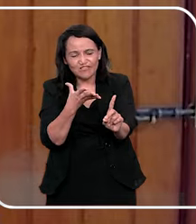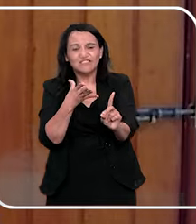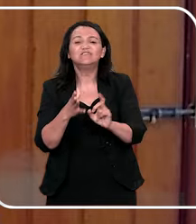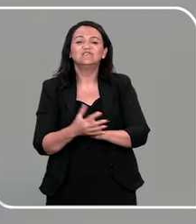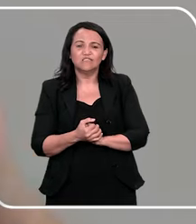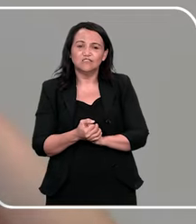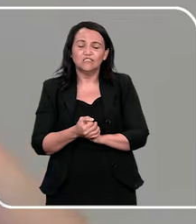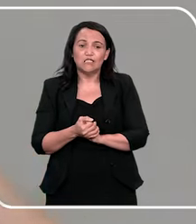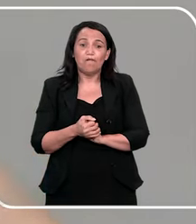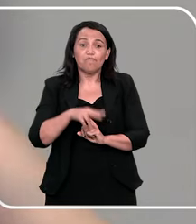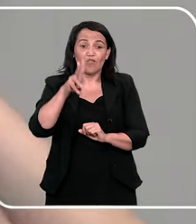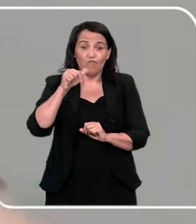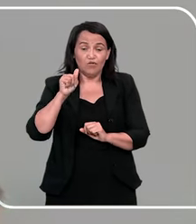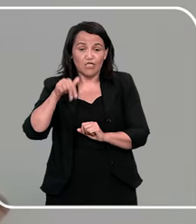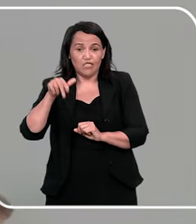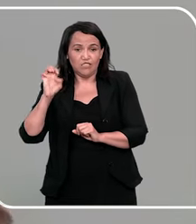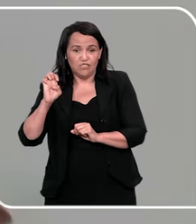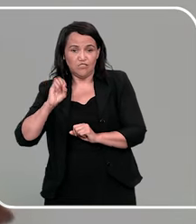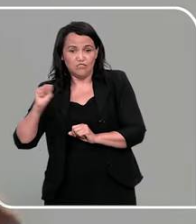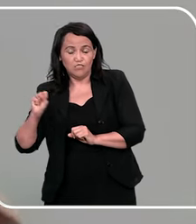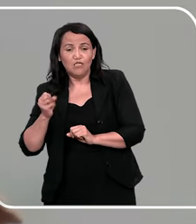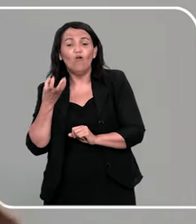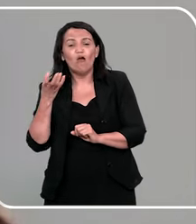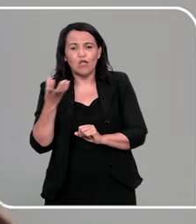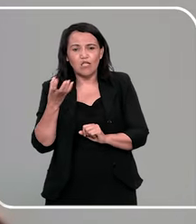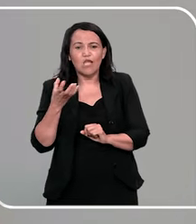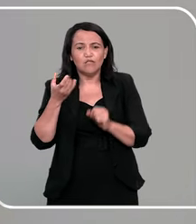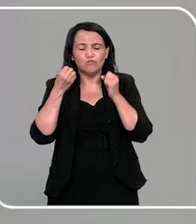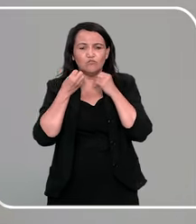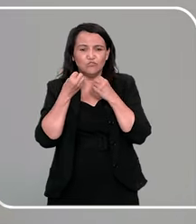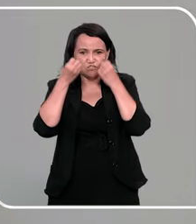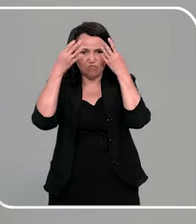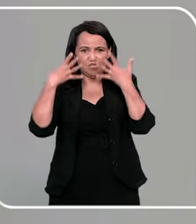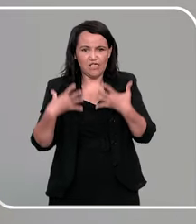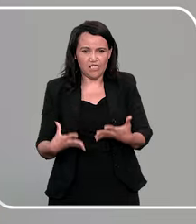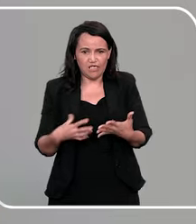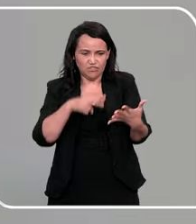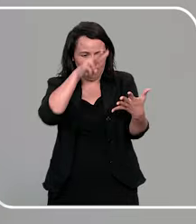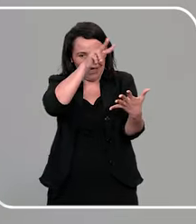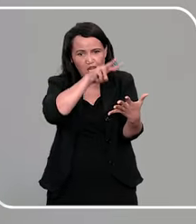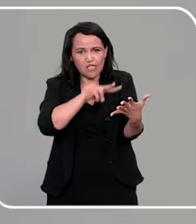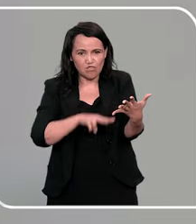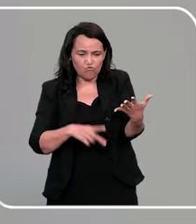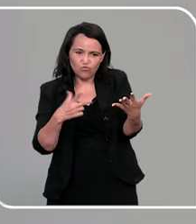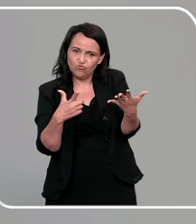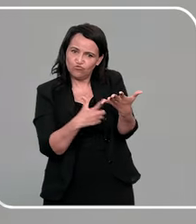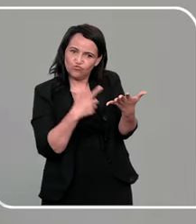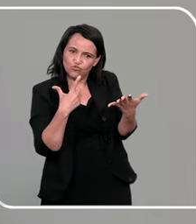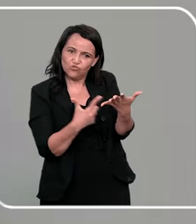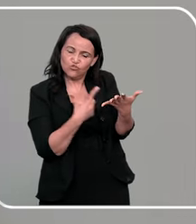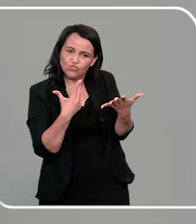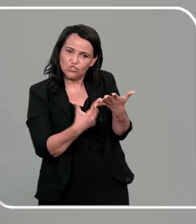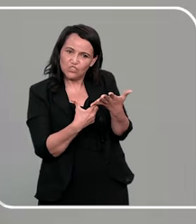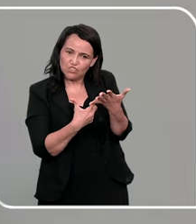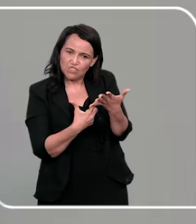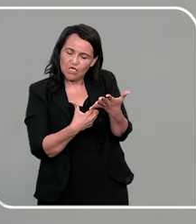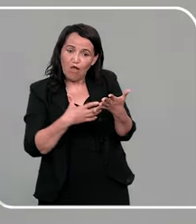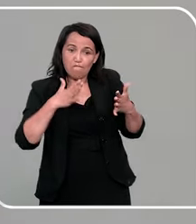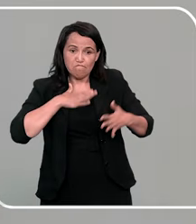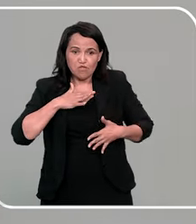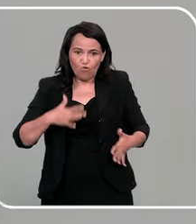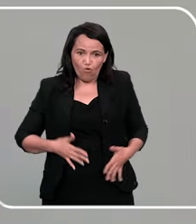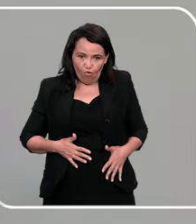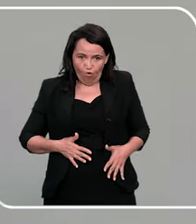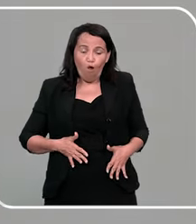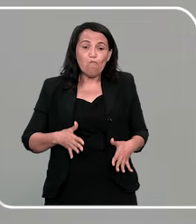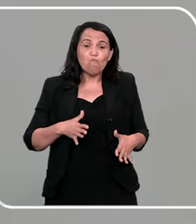vocês estão me ouvindo? Eu queria falar aqui sobre a leitura desses livros, né? A gente indicou aqui o Pipo e Fifi, meu corpo, meu